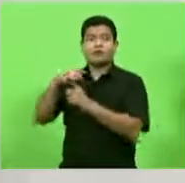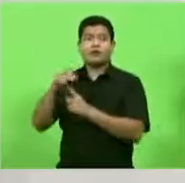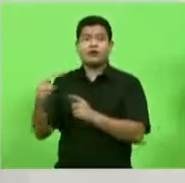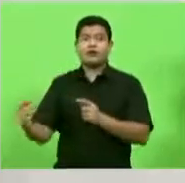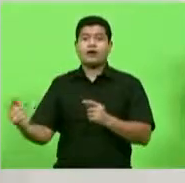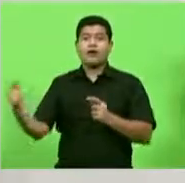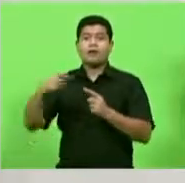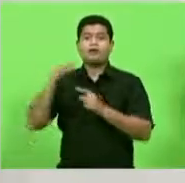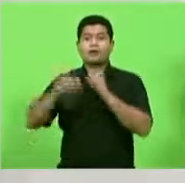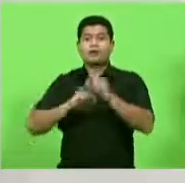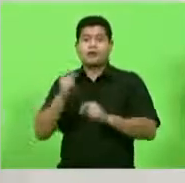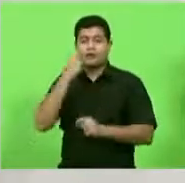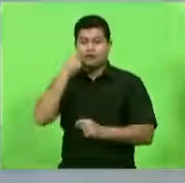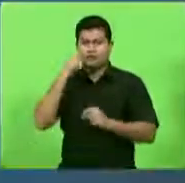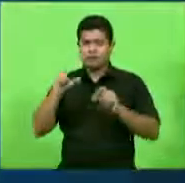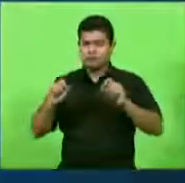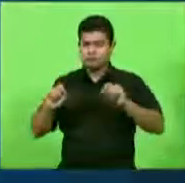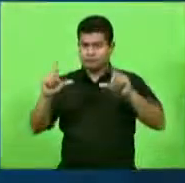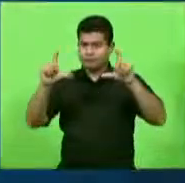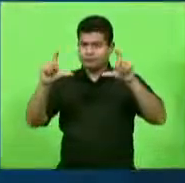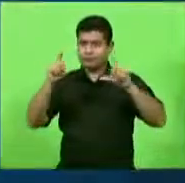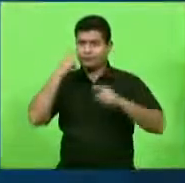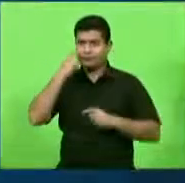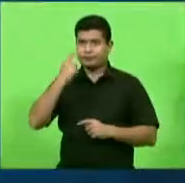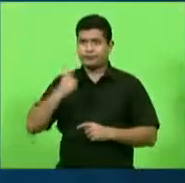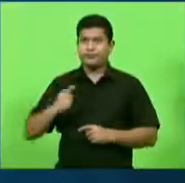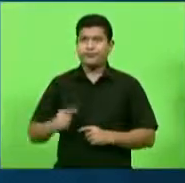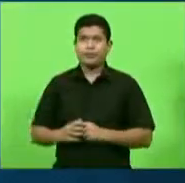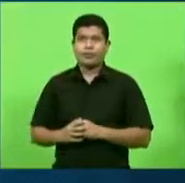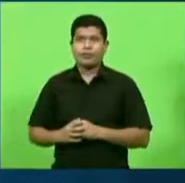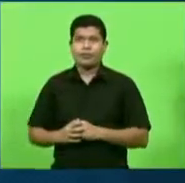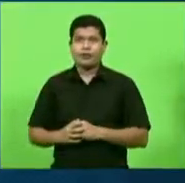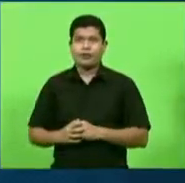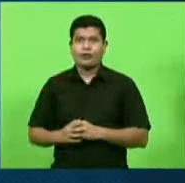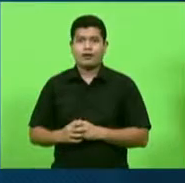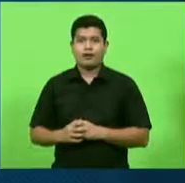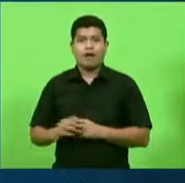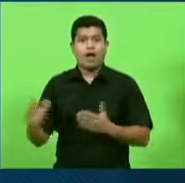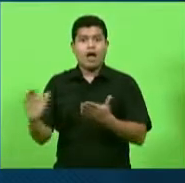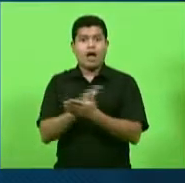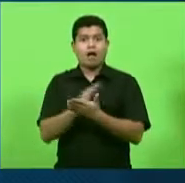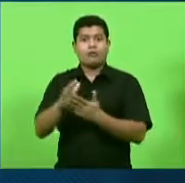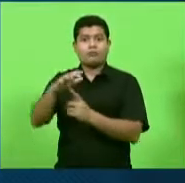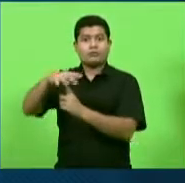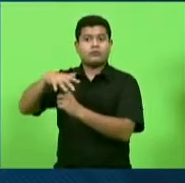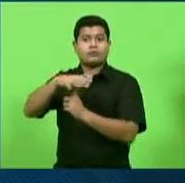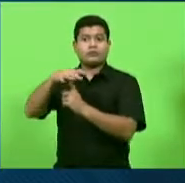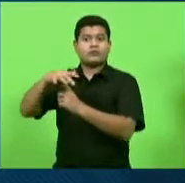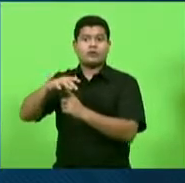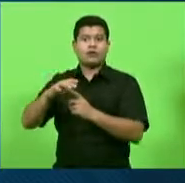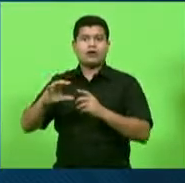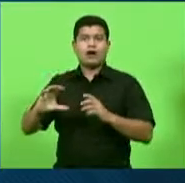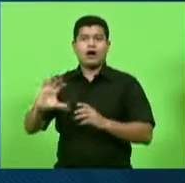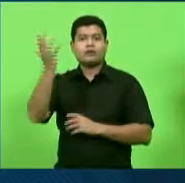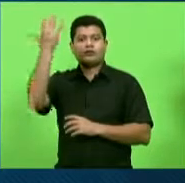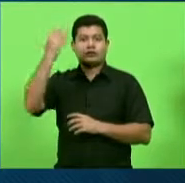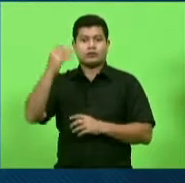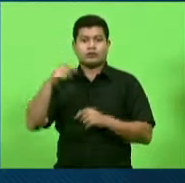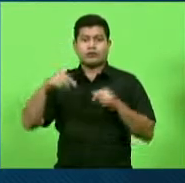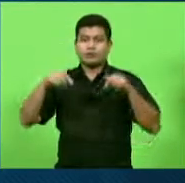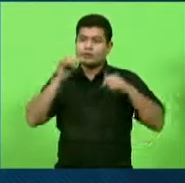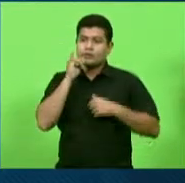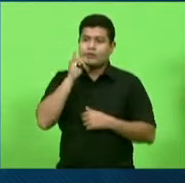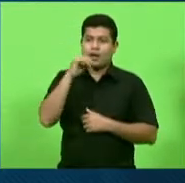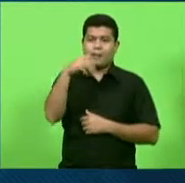Nós vamos falar sobre o nosso... Vou elencar algumas das feiras que acontecem no Estado de Santa Catarina. A Merco